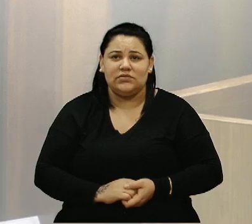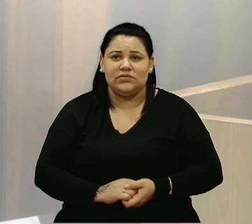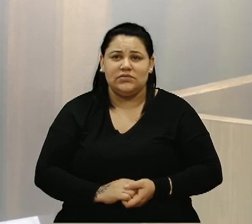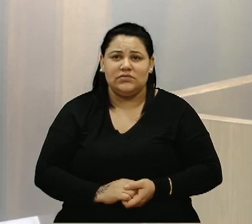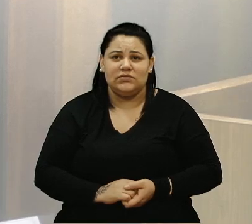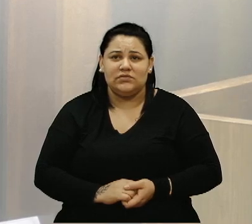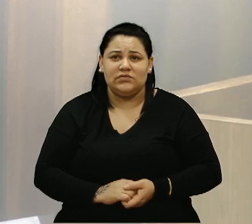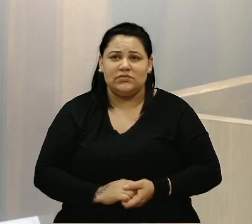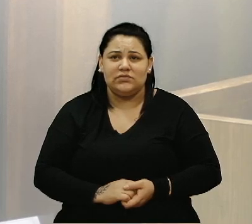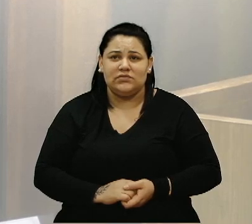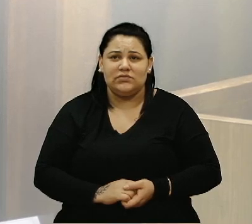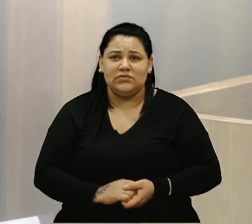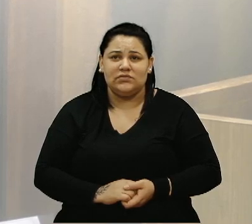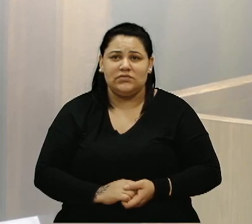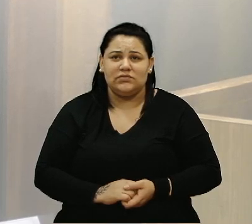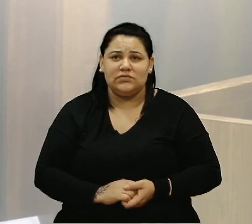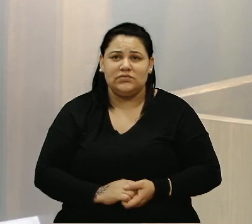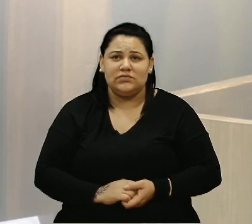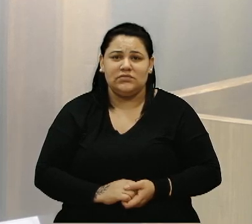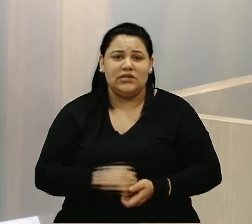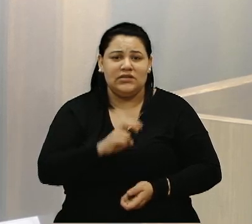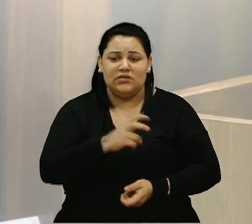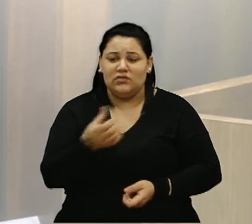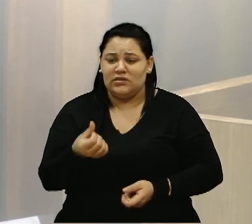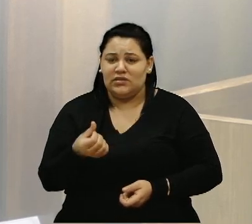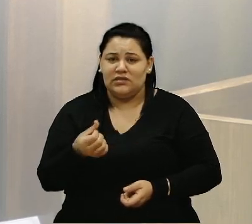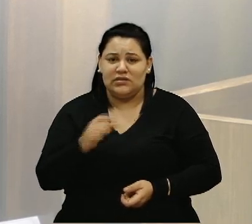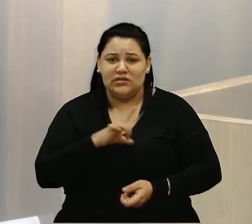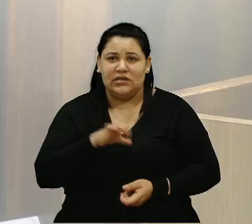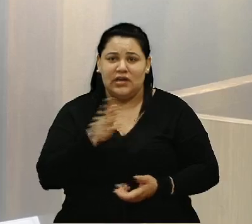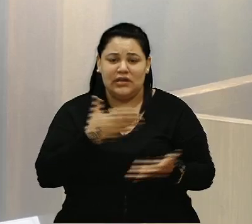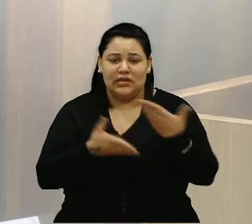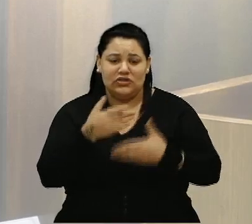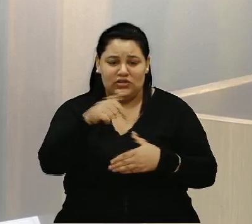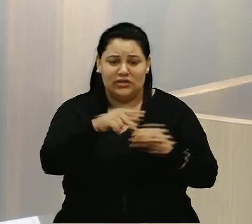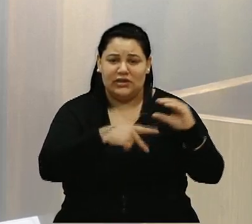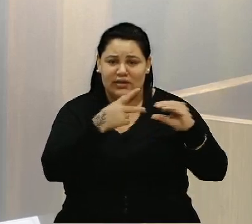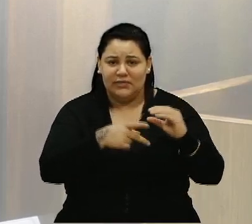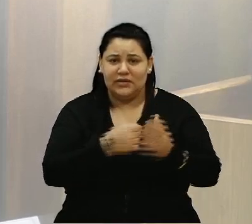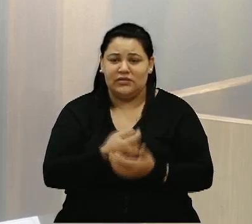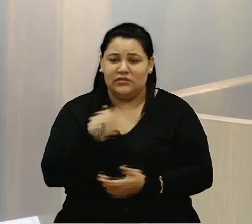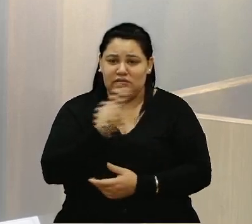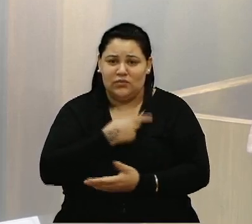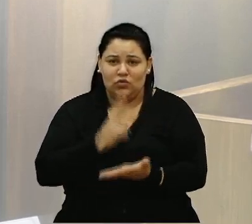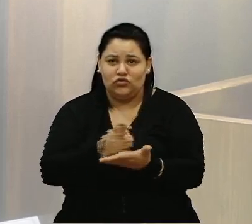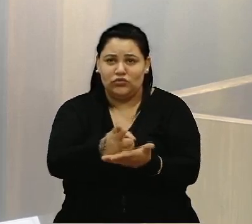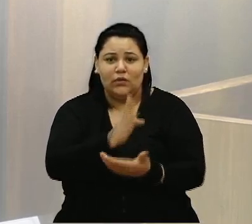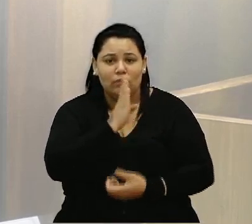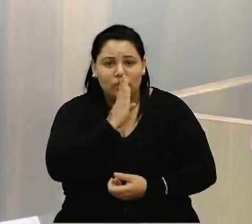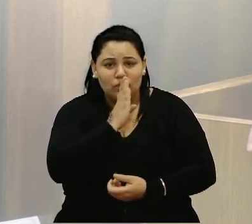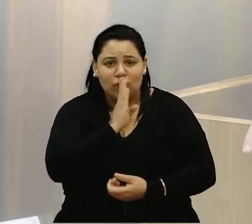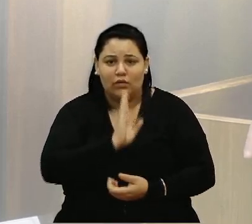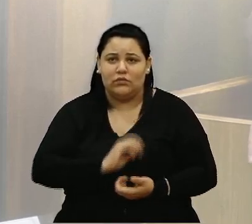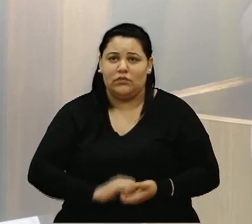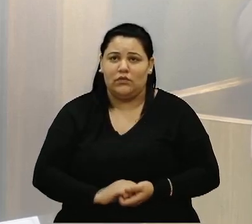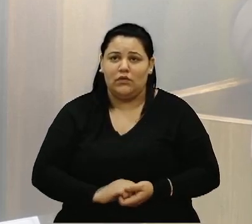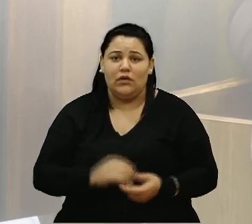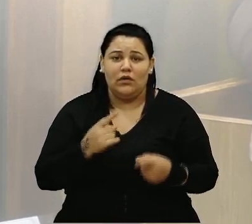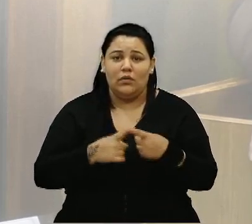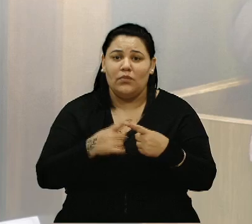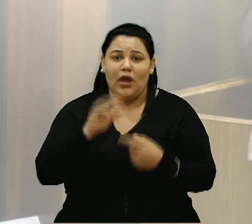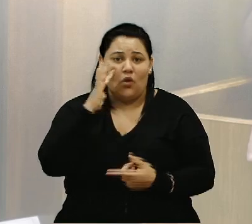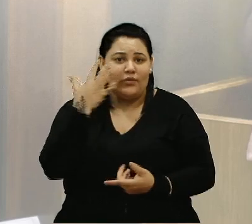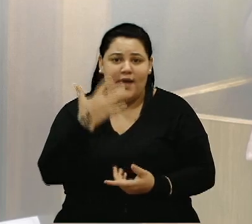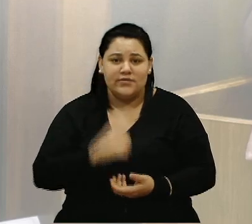Mas daí é cinco, seis vereador, só que tem indicação atendida nessa casa? Nós vamos continuar assim, quietinho? Porque é isso que acontece?